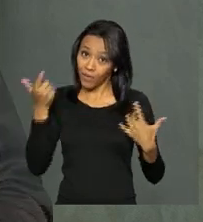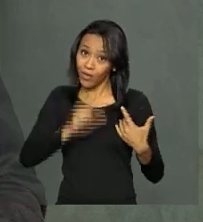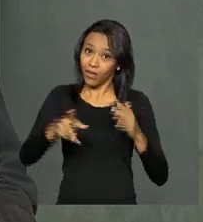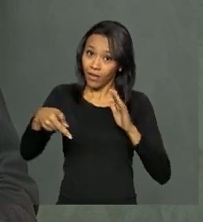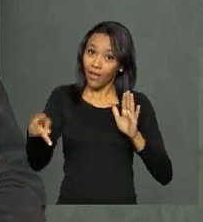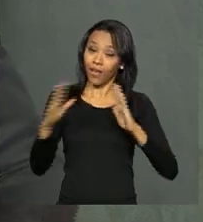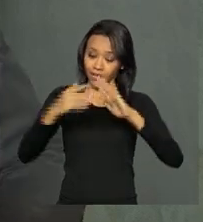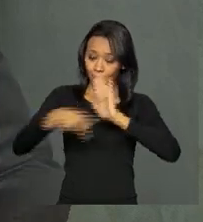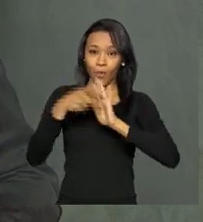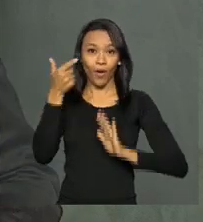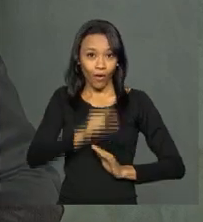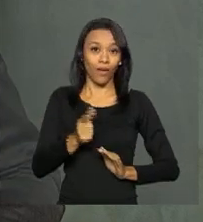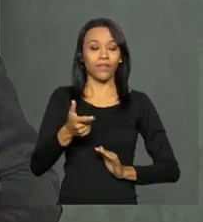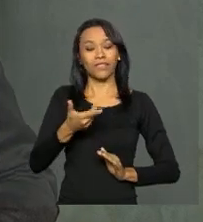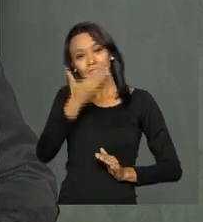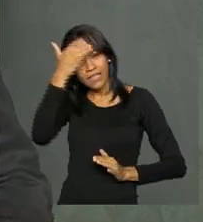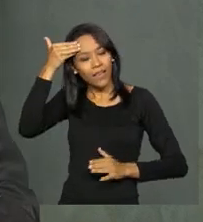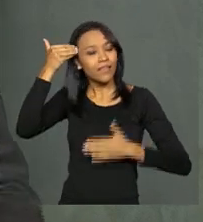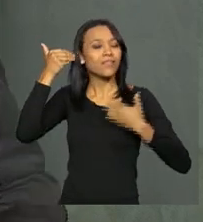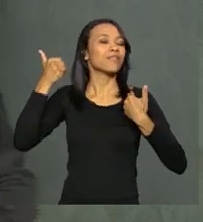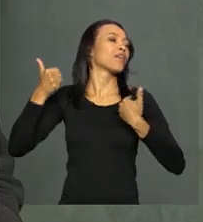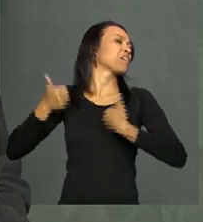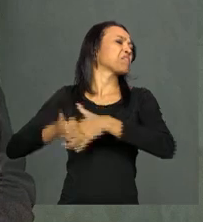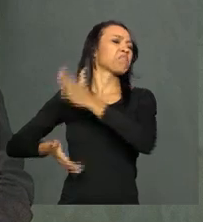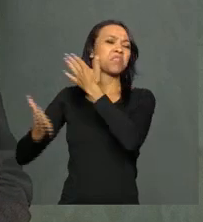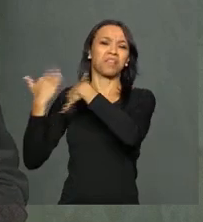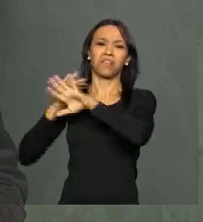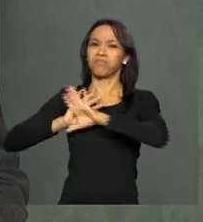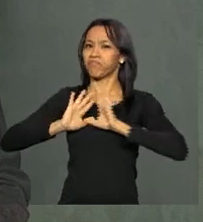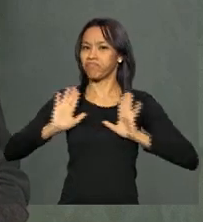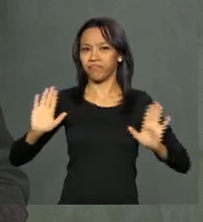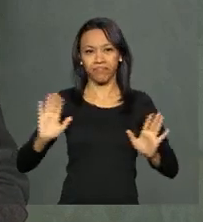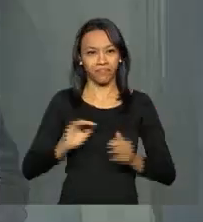casa nova e pronta para esquecer os problemas da antiga casa.